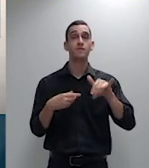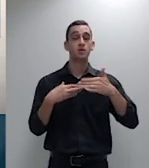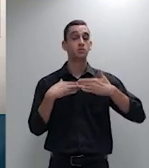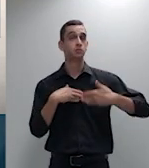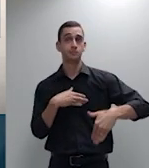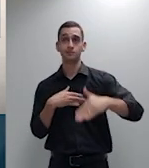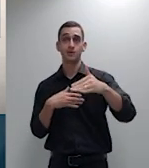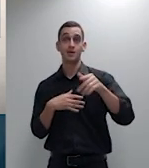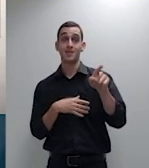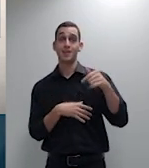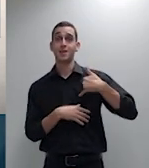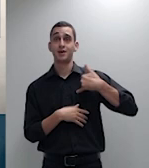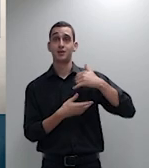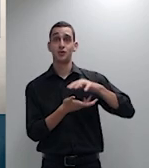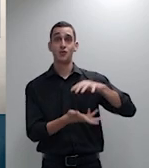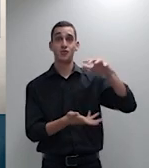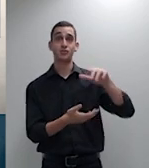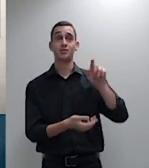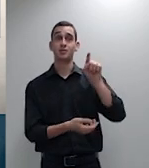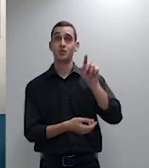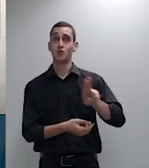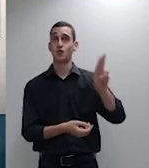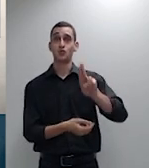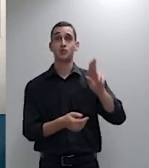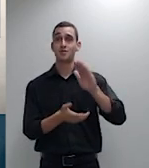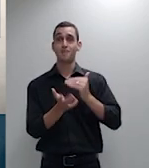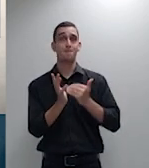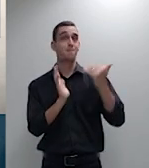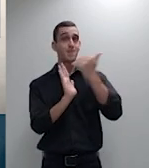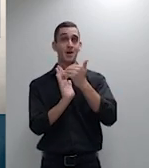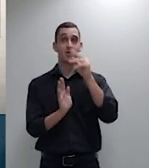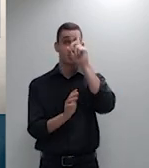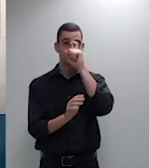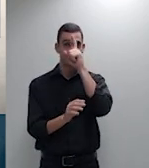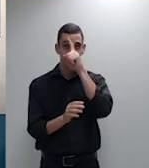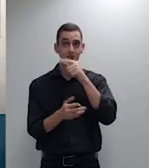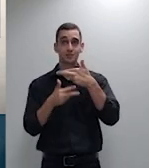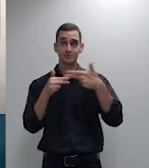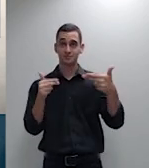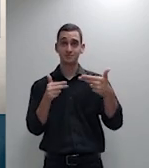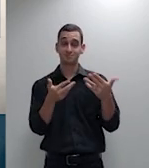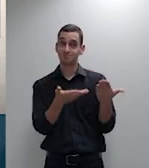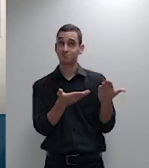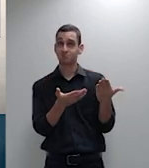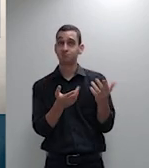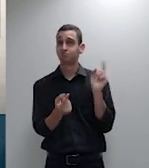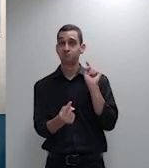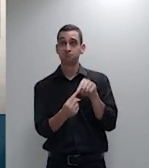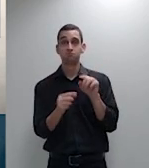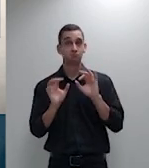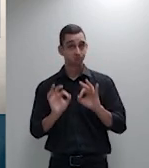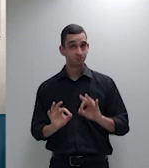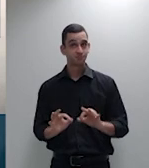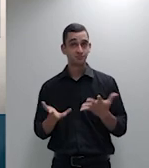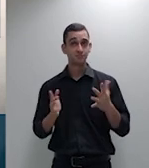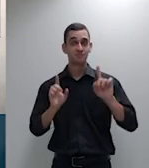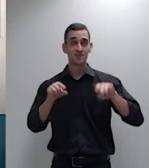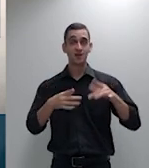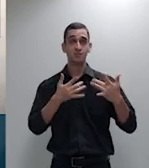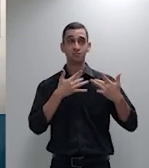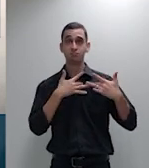não fiquem extremamente dispendiosos o ordenamento jurídico acolheu o princípio de solidariedade intergeneracional